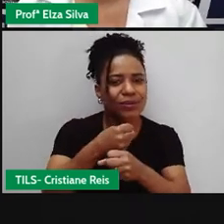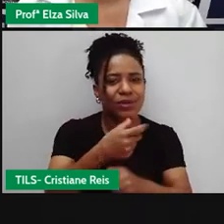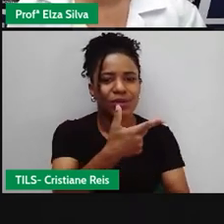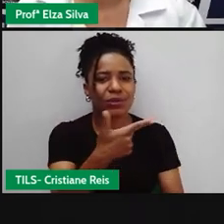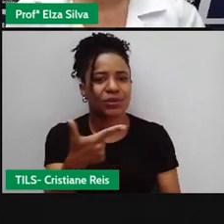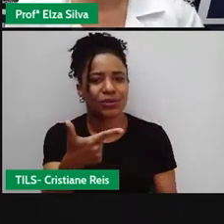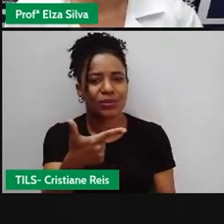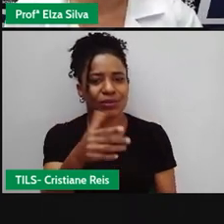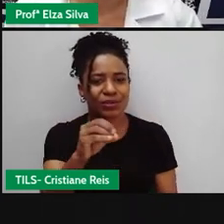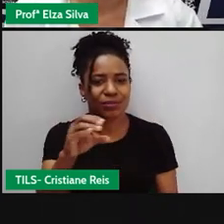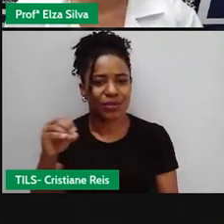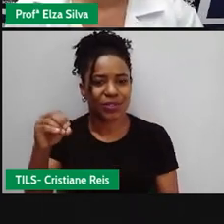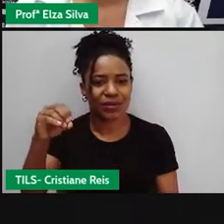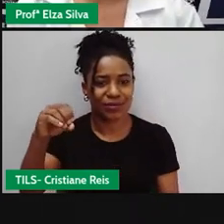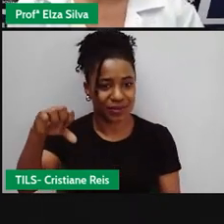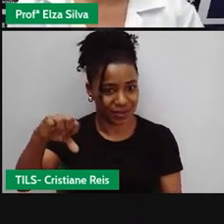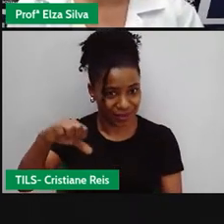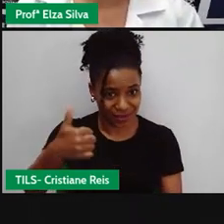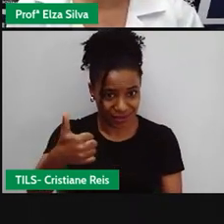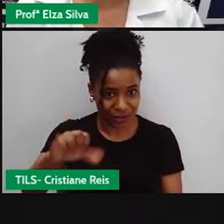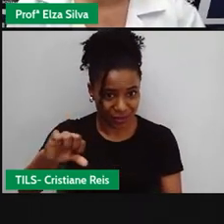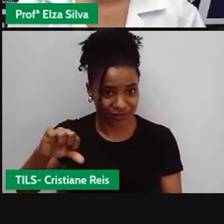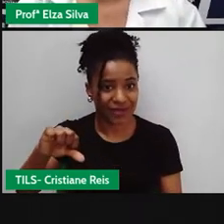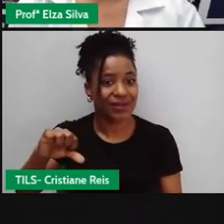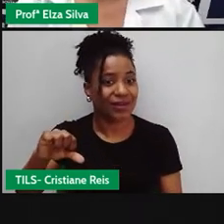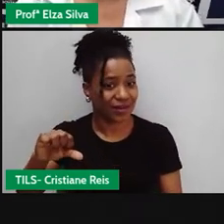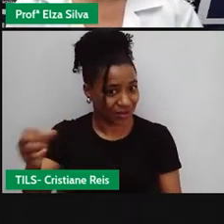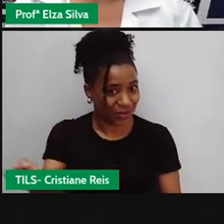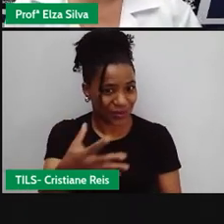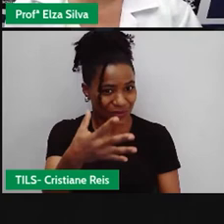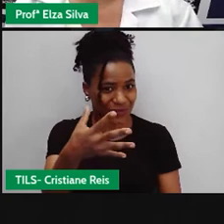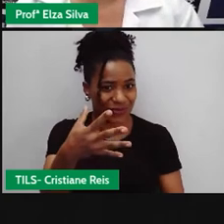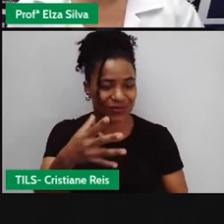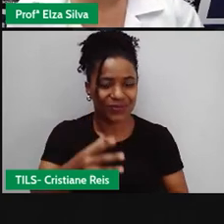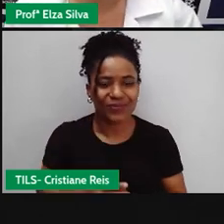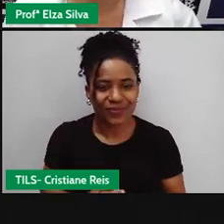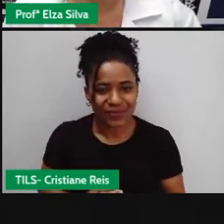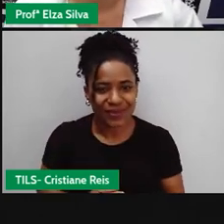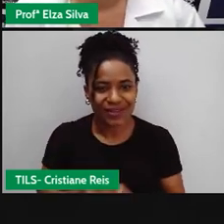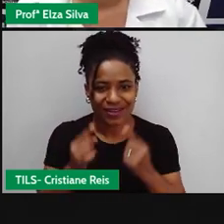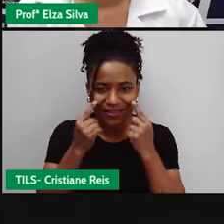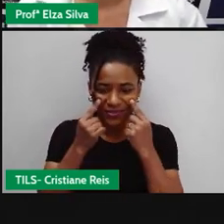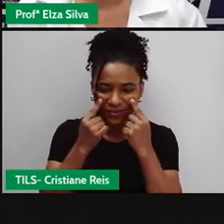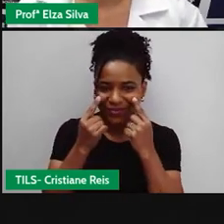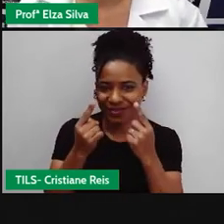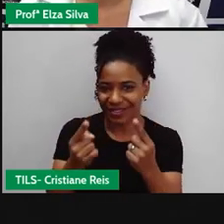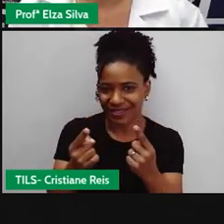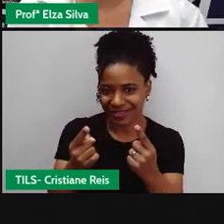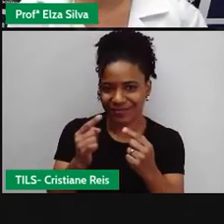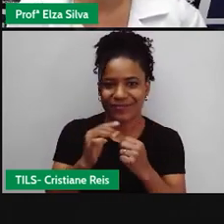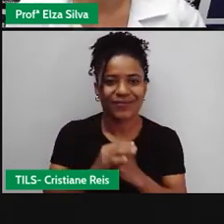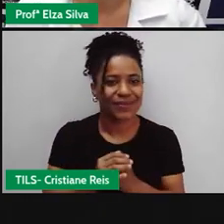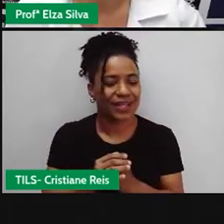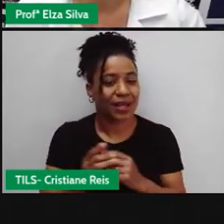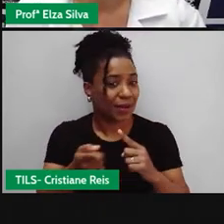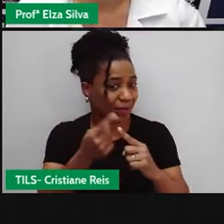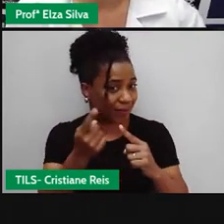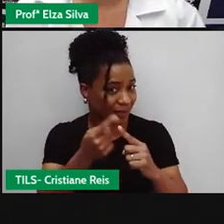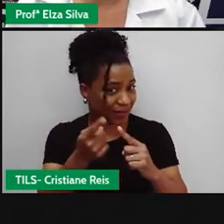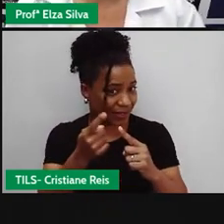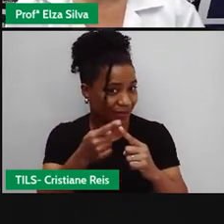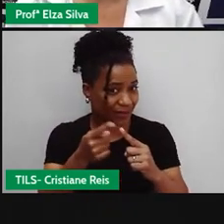Neste livro? Em primeiro lugar Como está escrito Em slide Story in Action Book 4